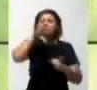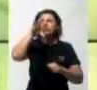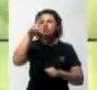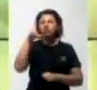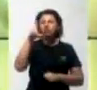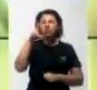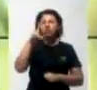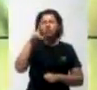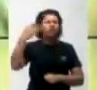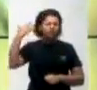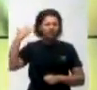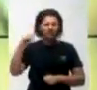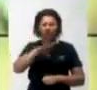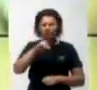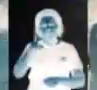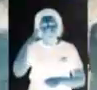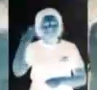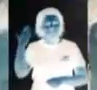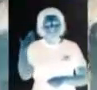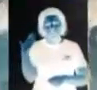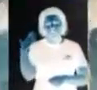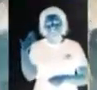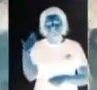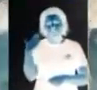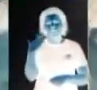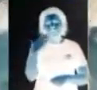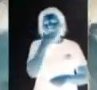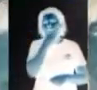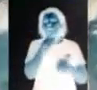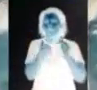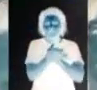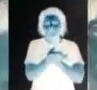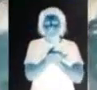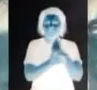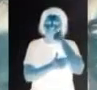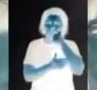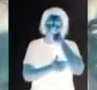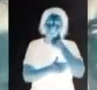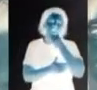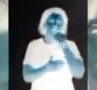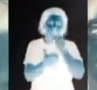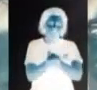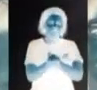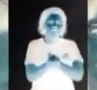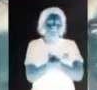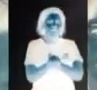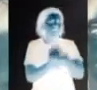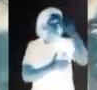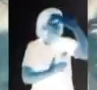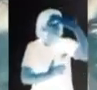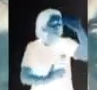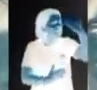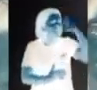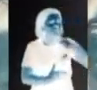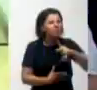Há poucos dias mesmo eu ouvi um casal me dizendo assim, olha Padre Léo, eu queria muito agradecer ao senhor pelo livro Sede